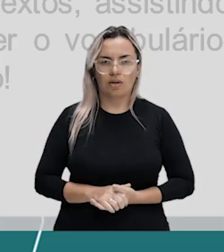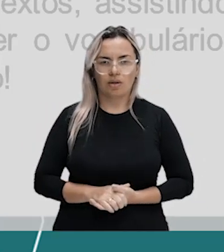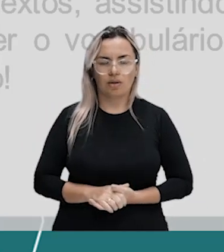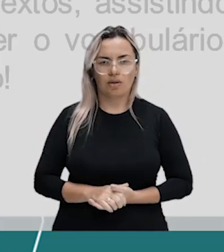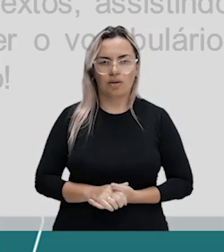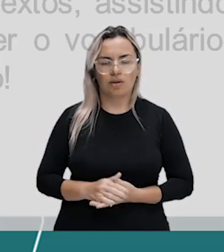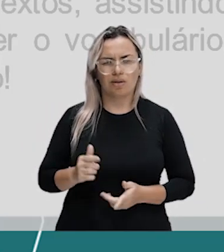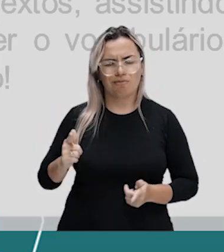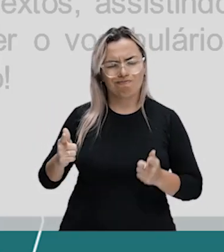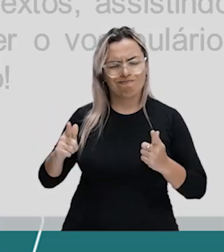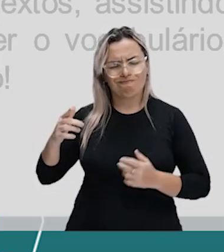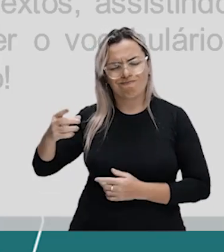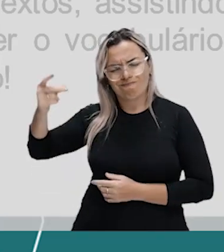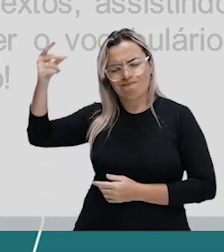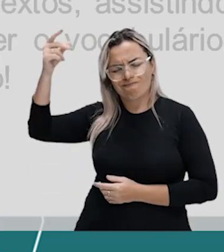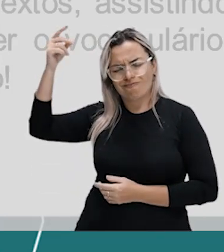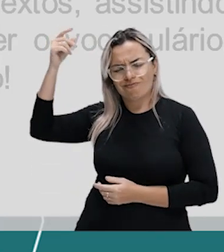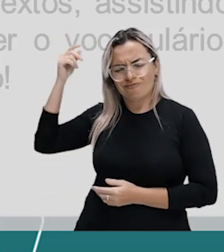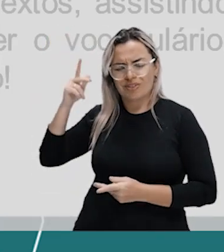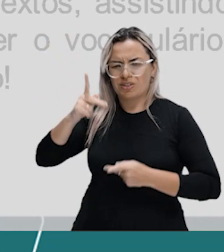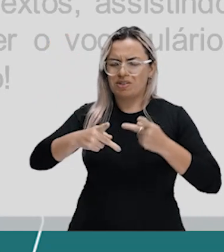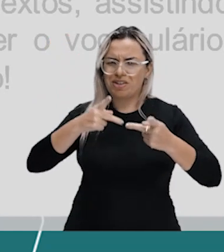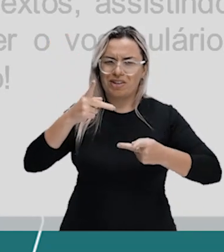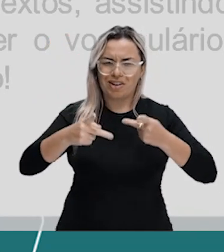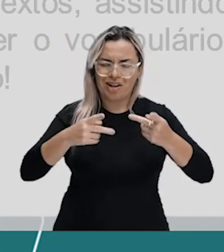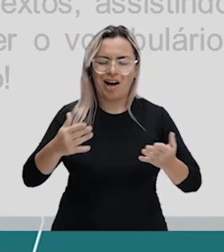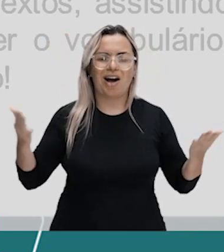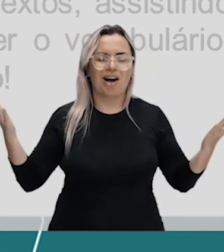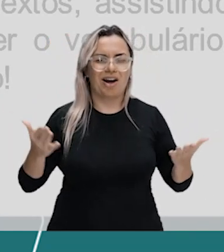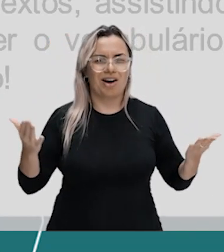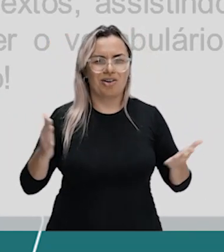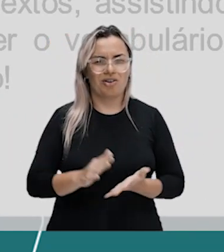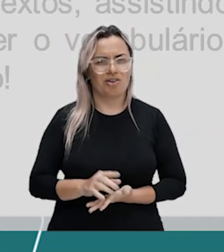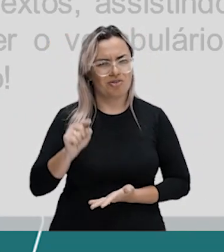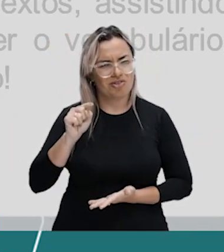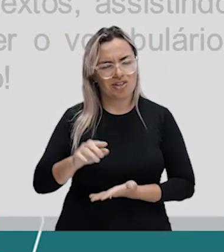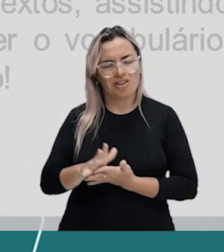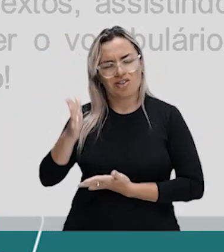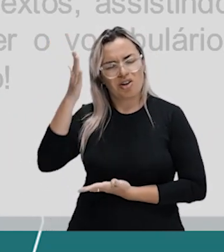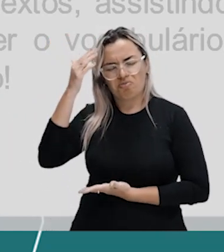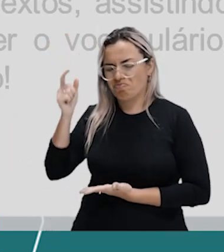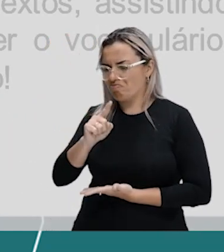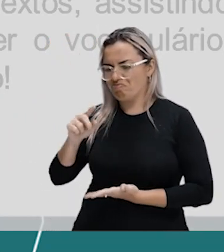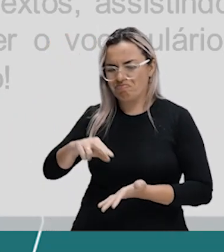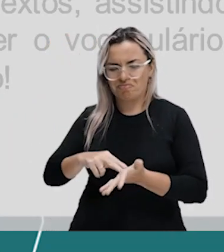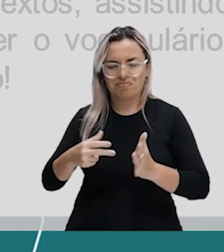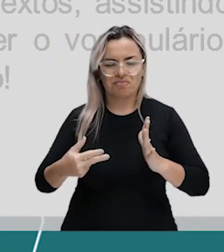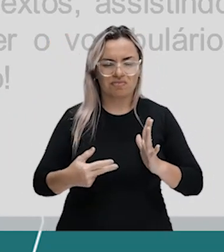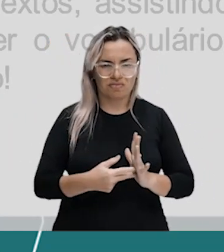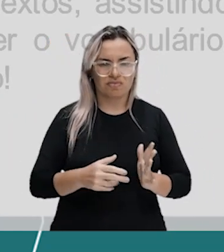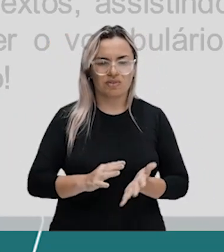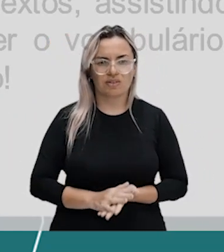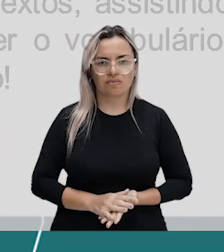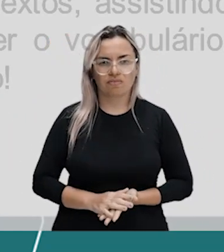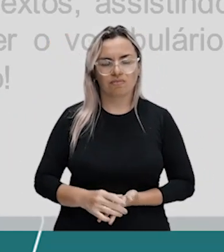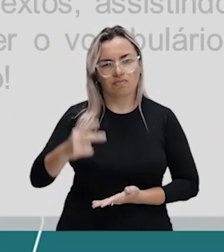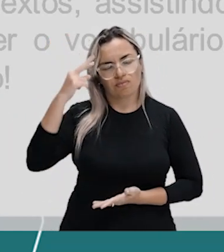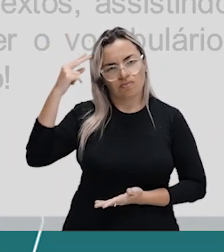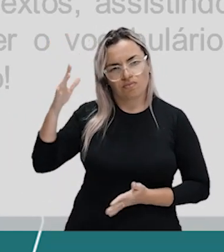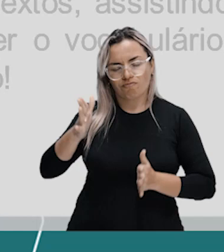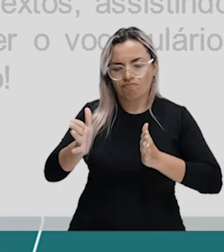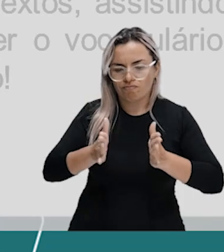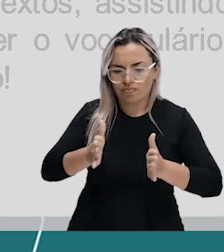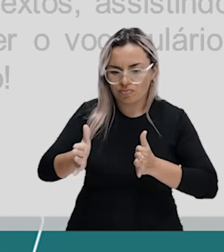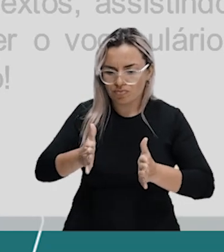Gírias antigas que, se a gente falar agora para vocês, vocês não sabem o que significa. Então, cada época, cada